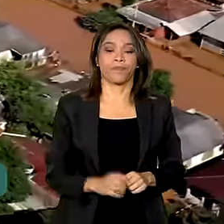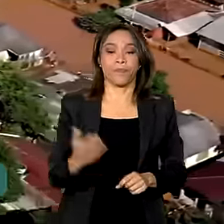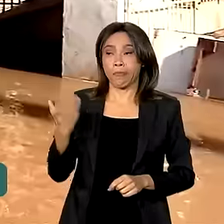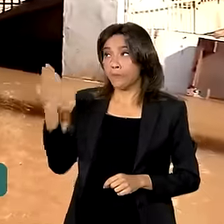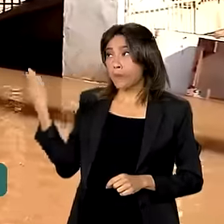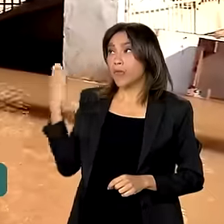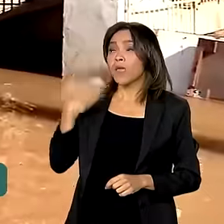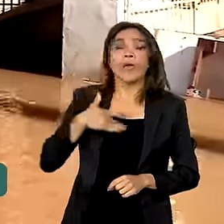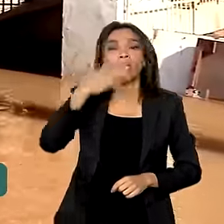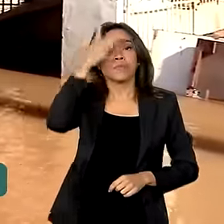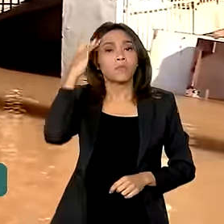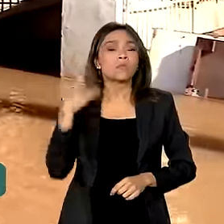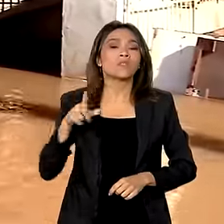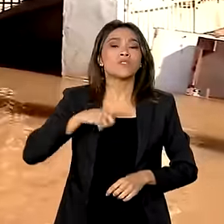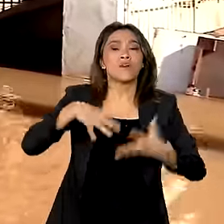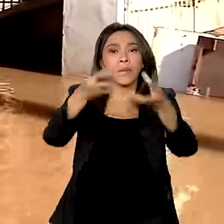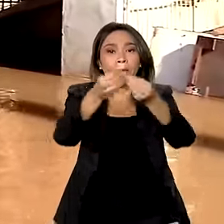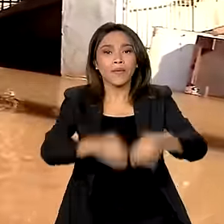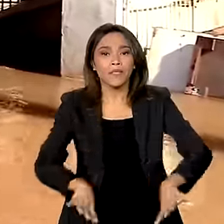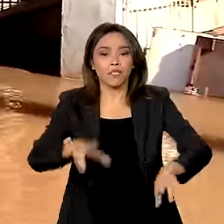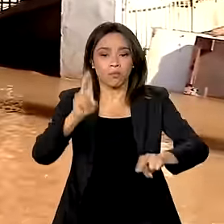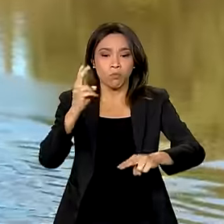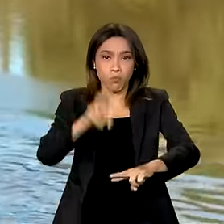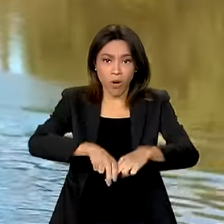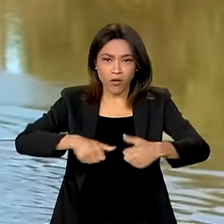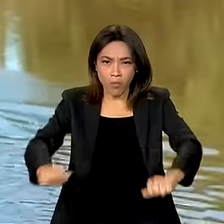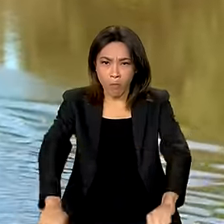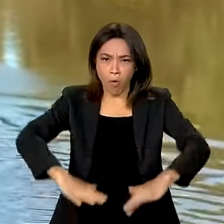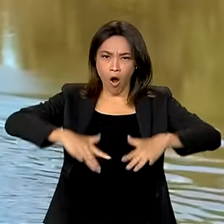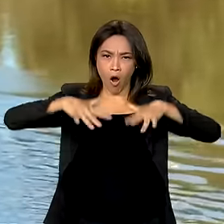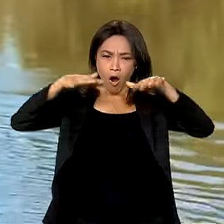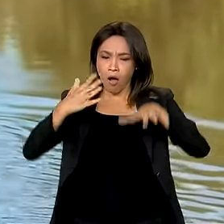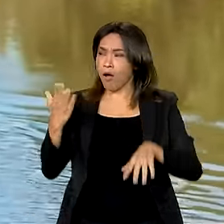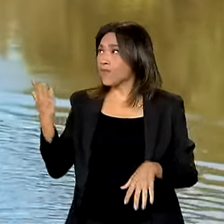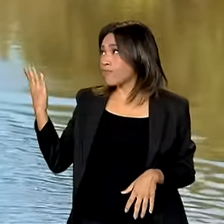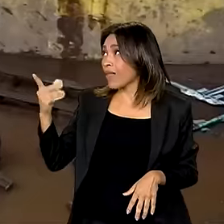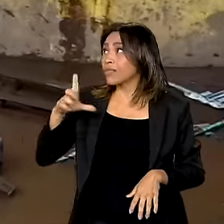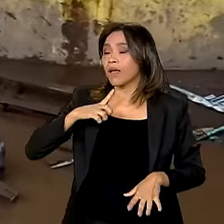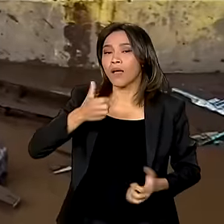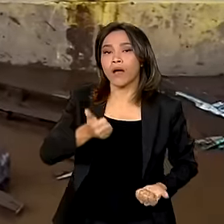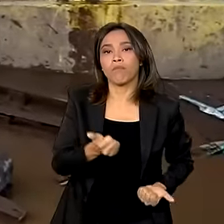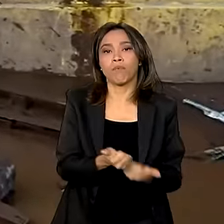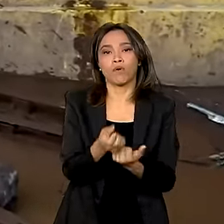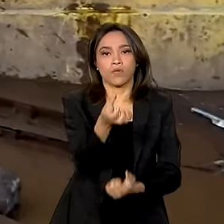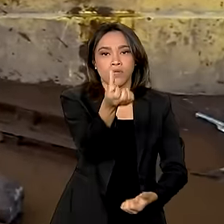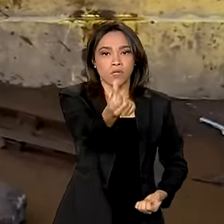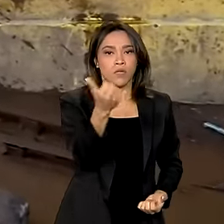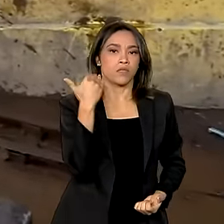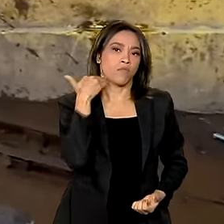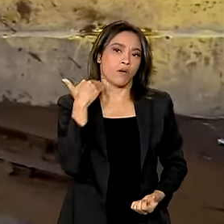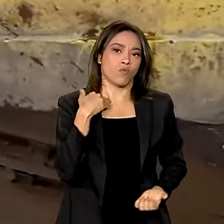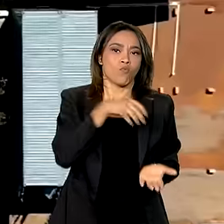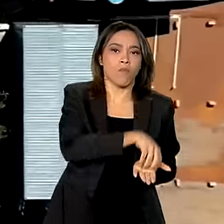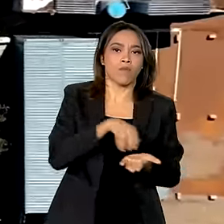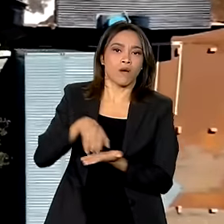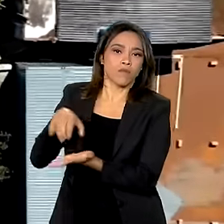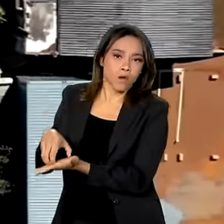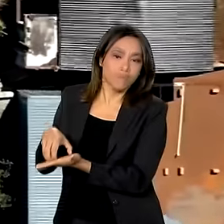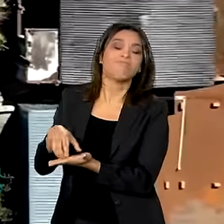que foram atingidos pelas enchentes no Rio Grande do Sul vão poder contar com apoio de seis instituições financeiras,